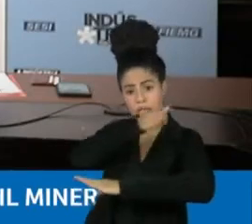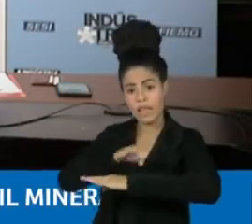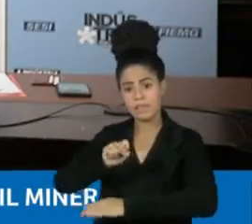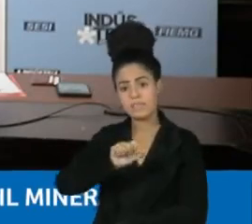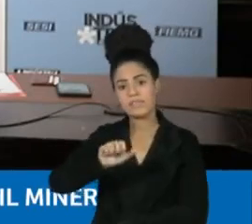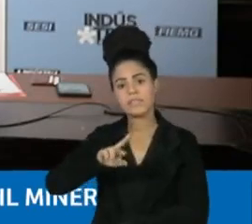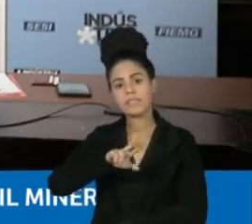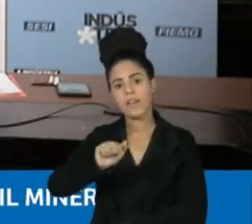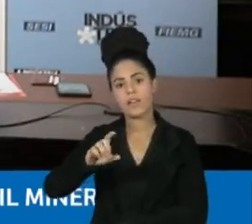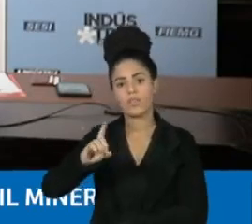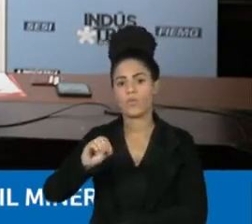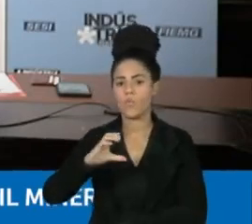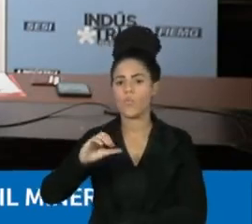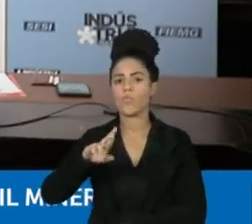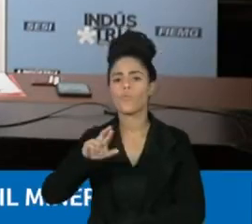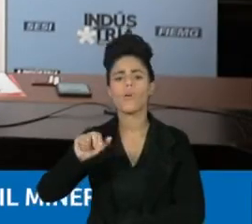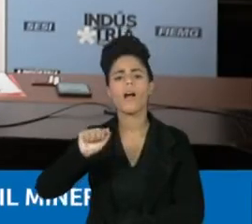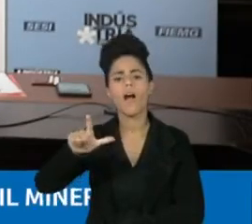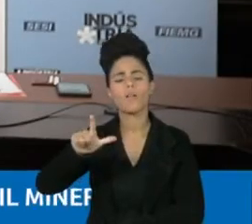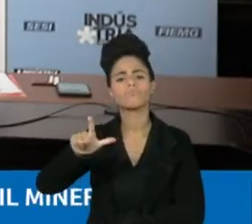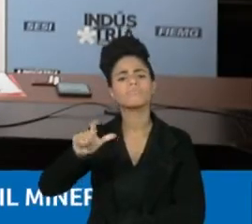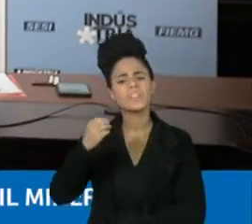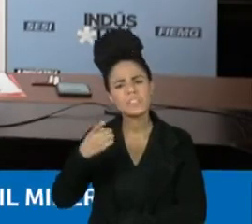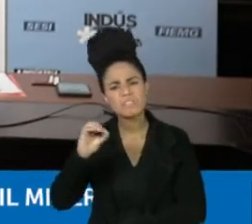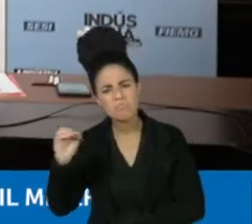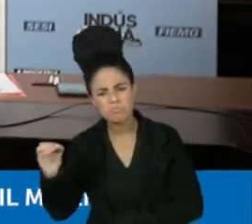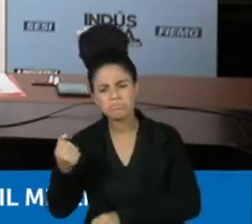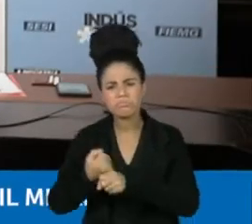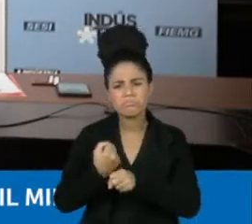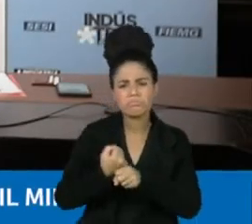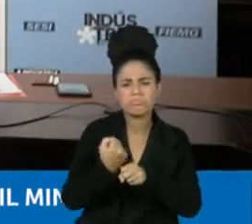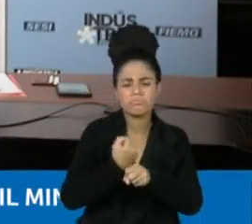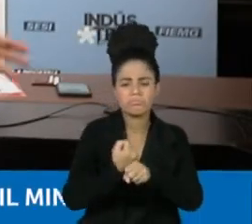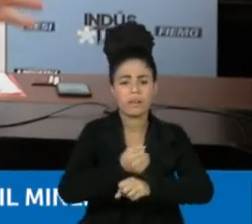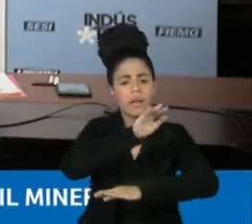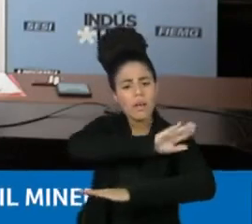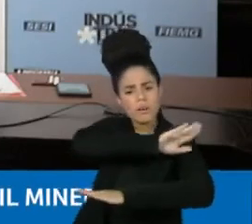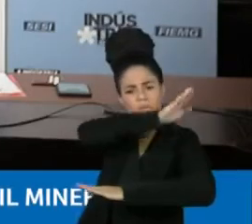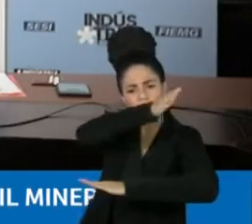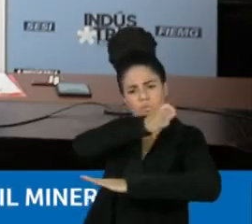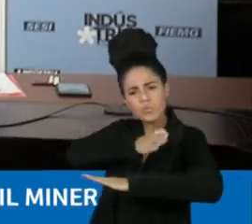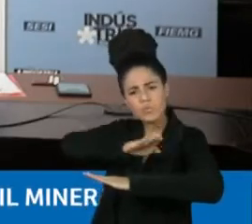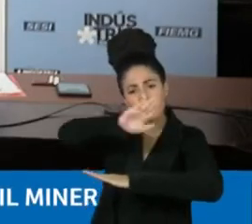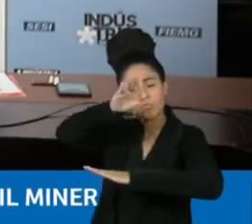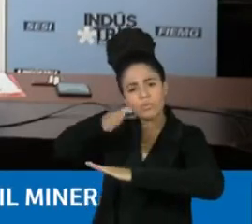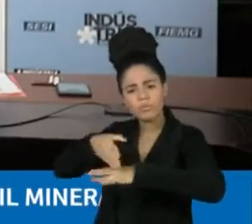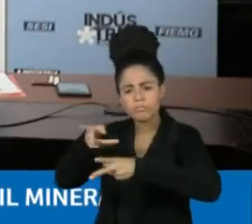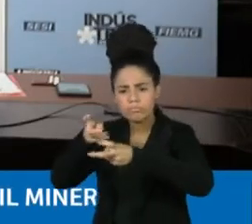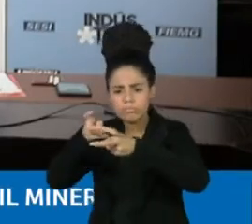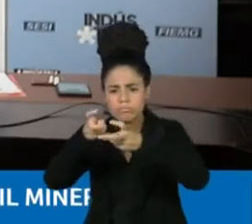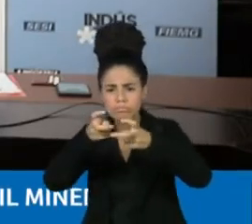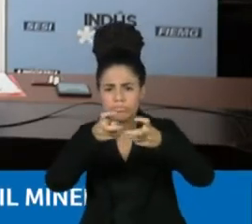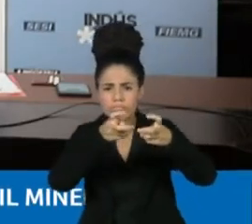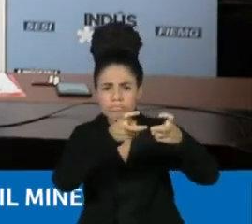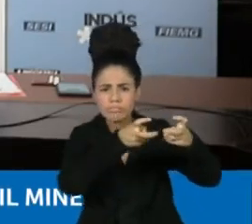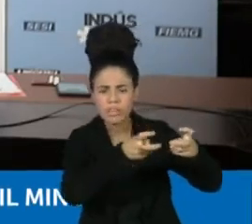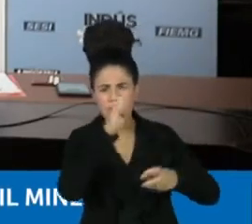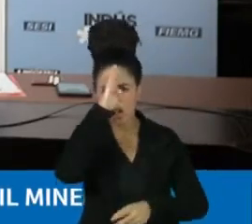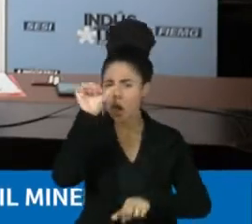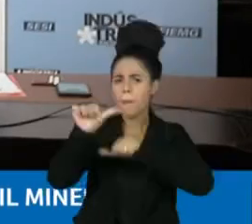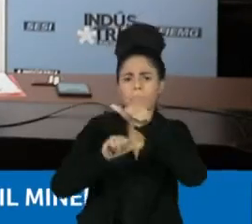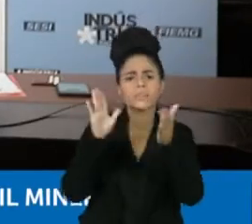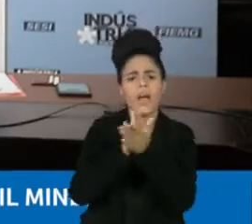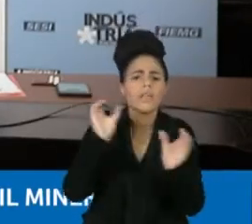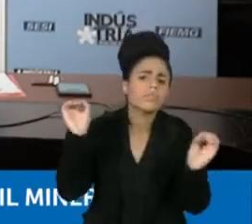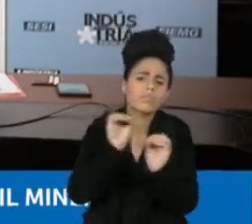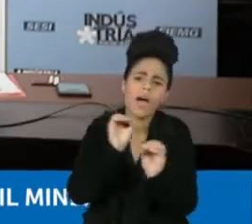lei há mais de 60 anos. Então, nada vai ter afetado na visão e na percepção do perfil da Serra, que é